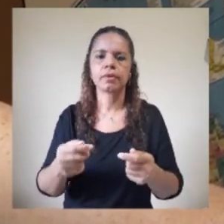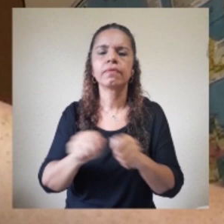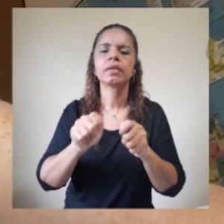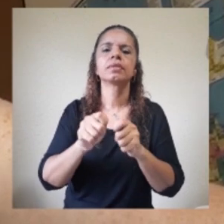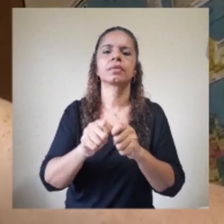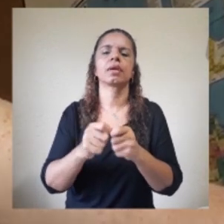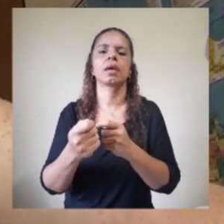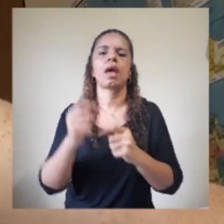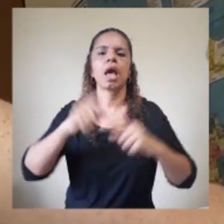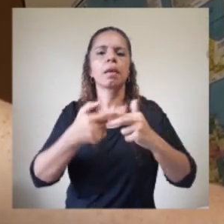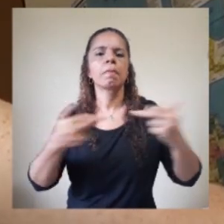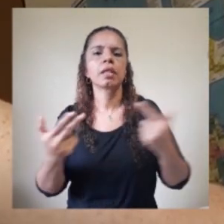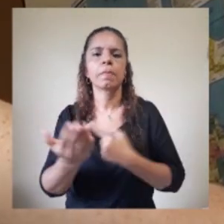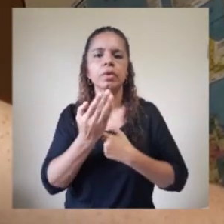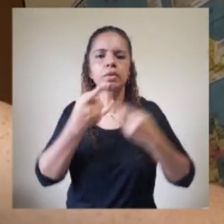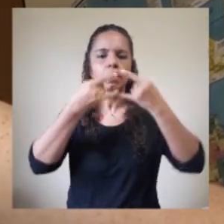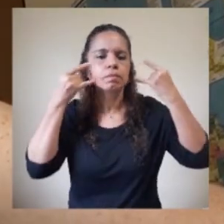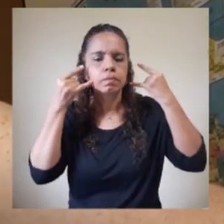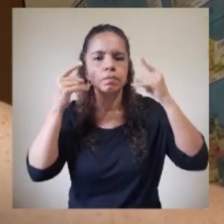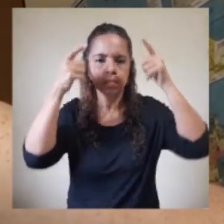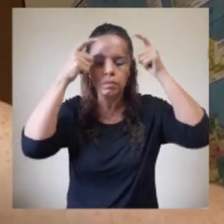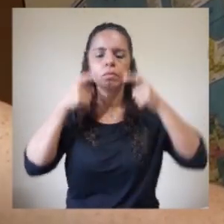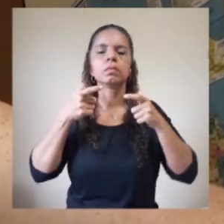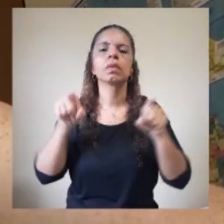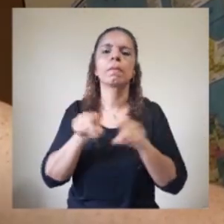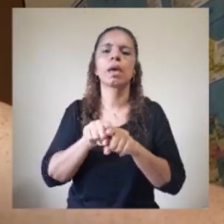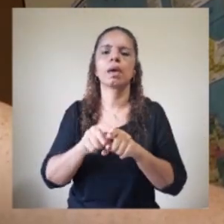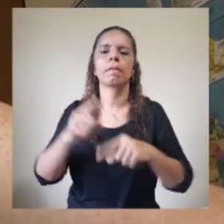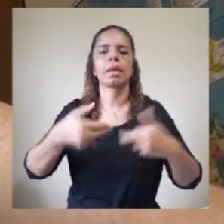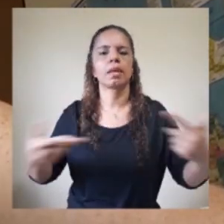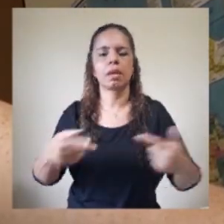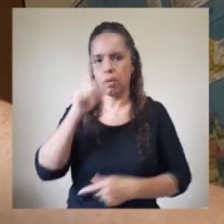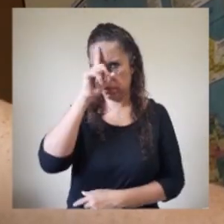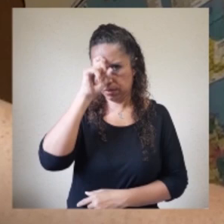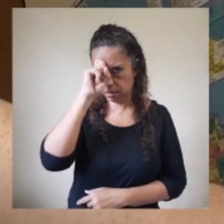proteção e também nos instrumentos e materiais hospitalares.